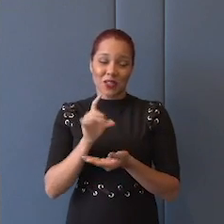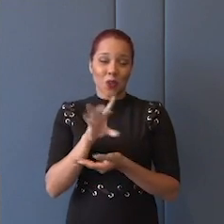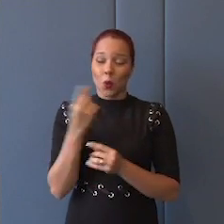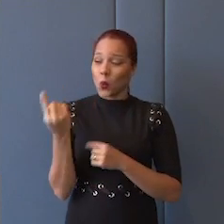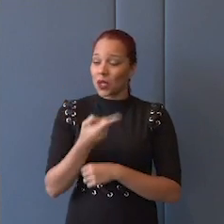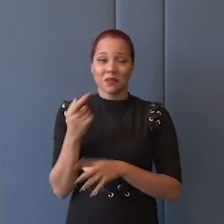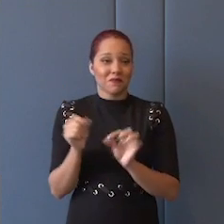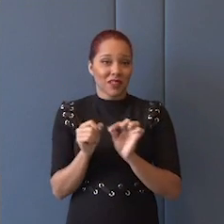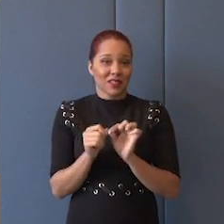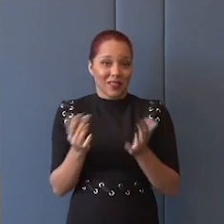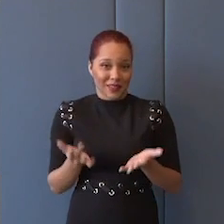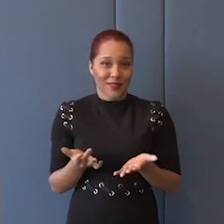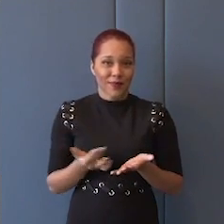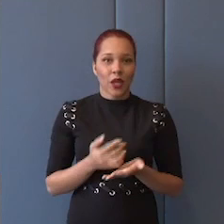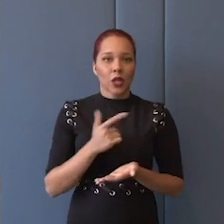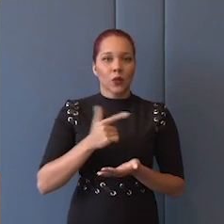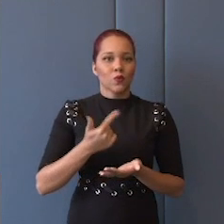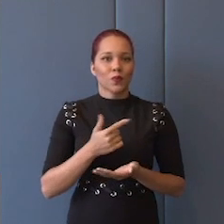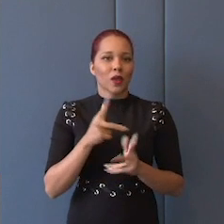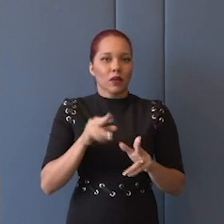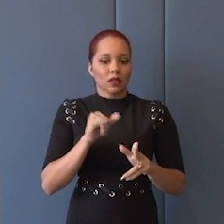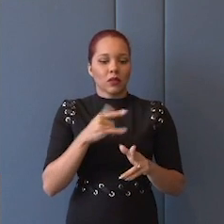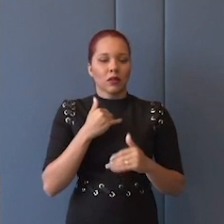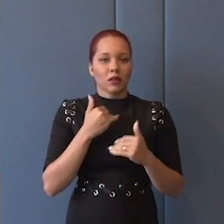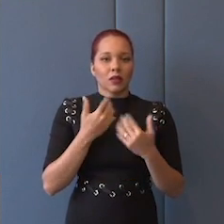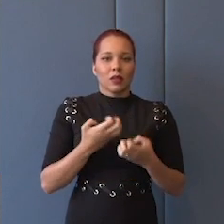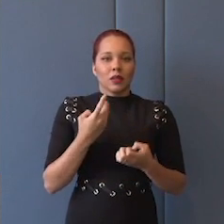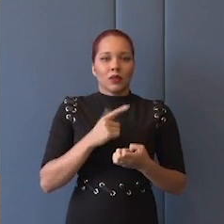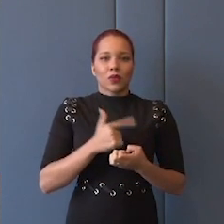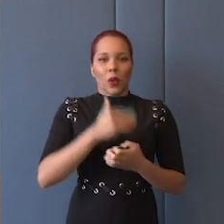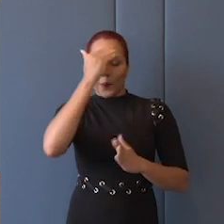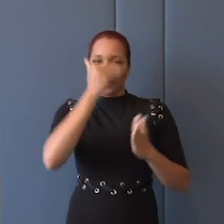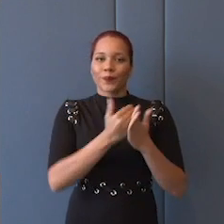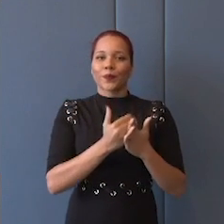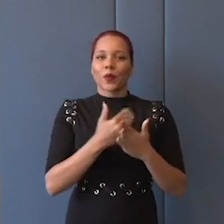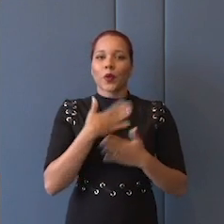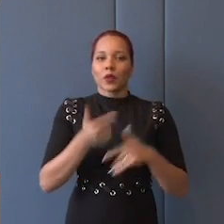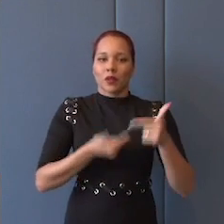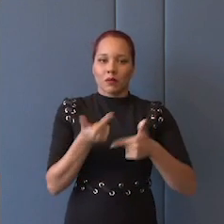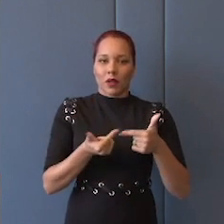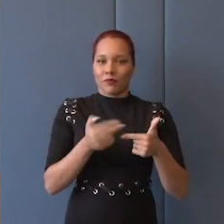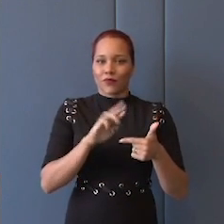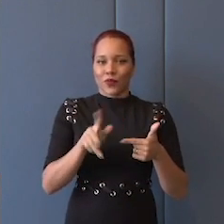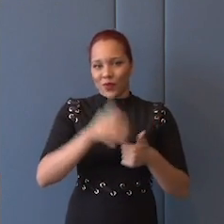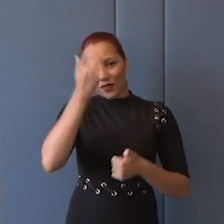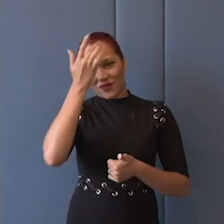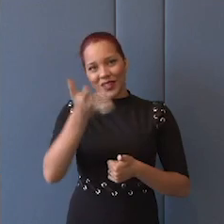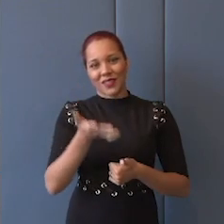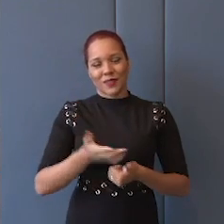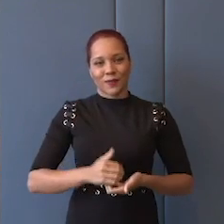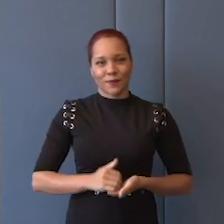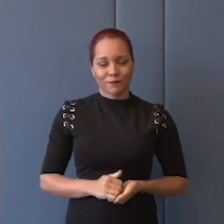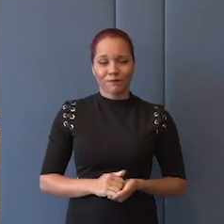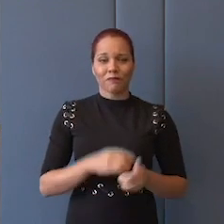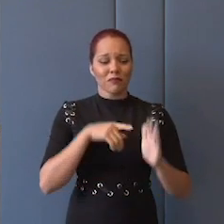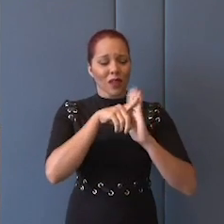senão não está cumprindo a sua função. Porque é fácil, a tentação da facilidade e a